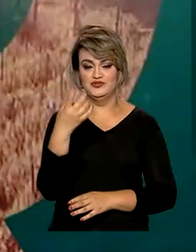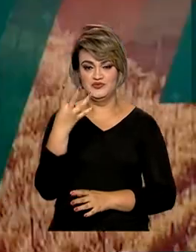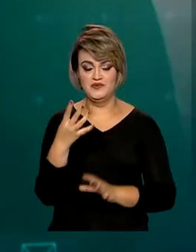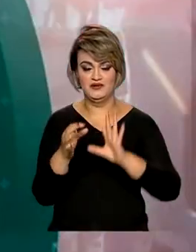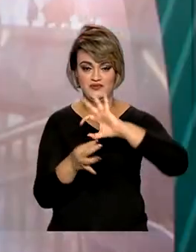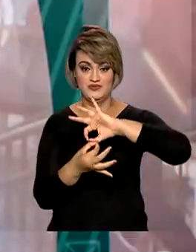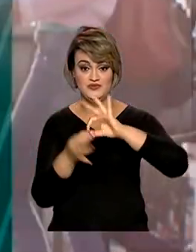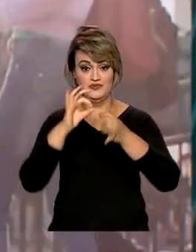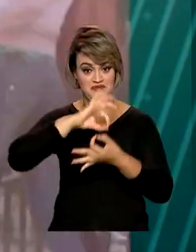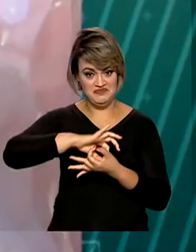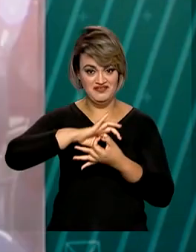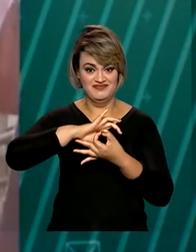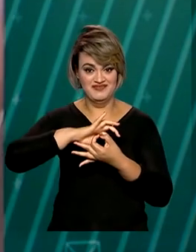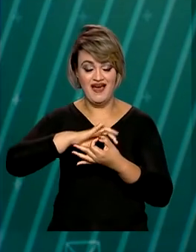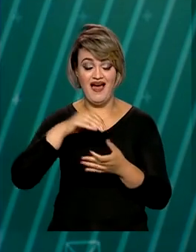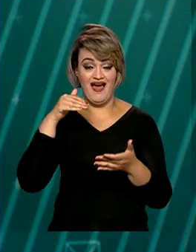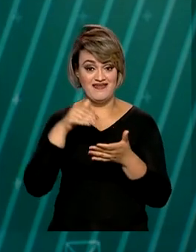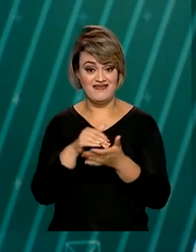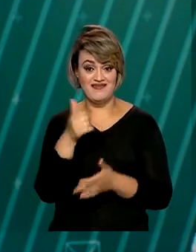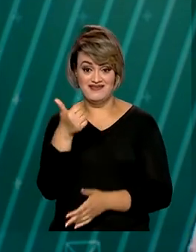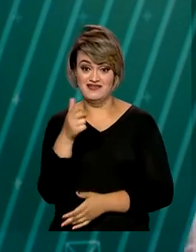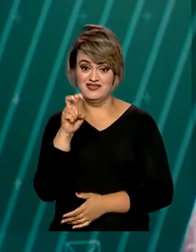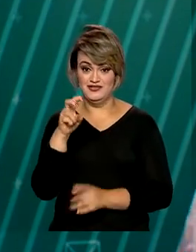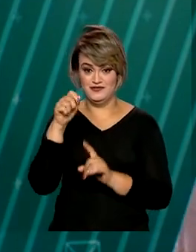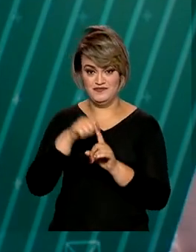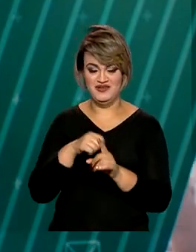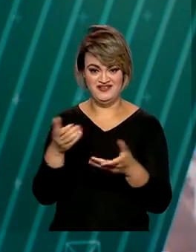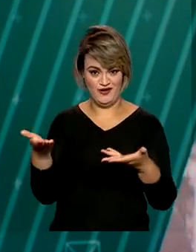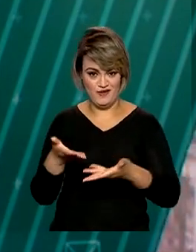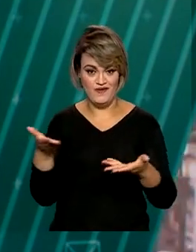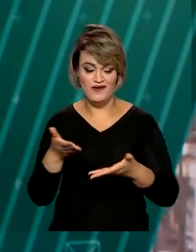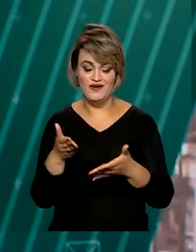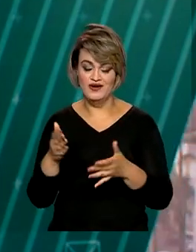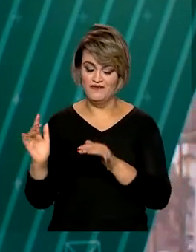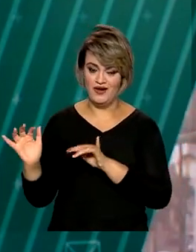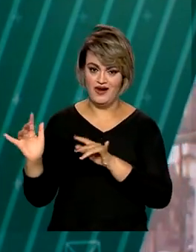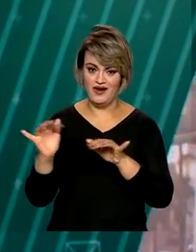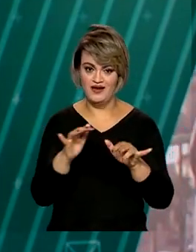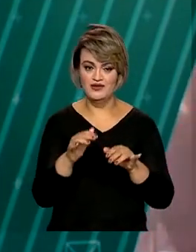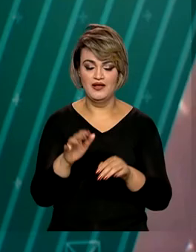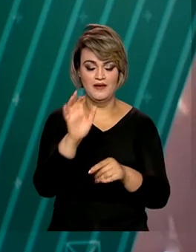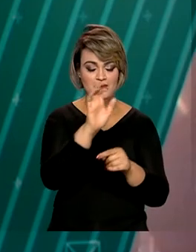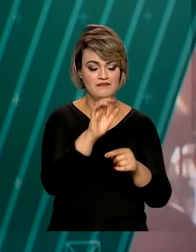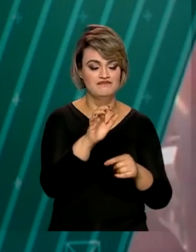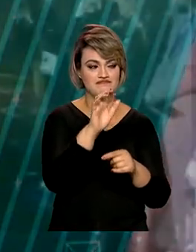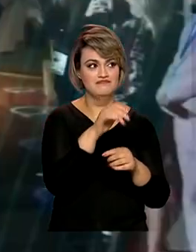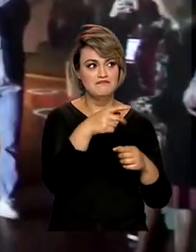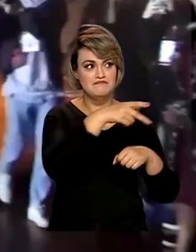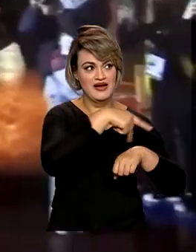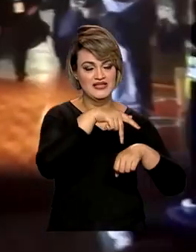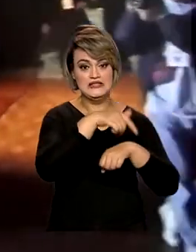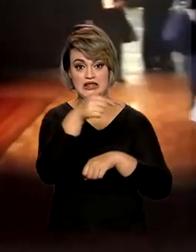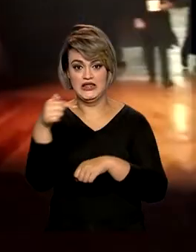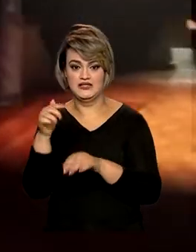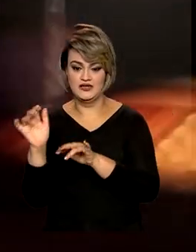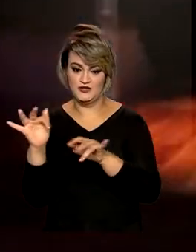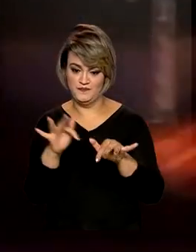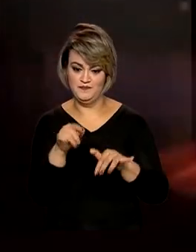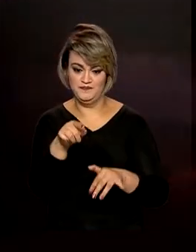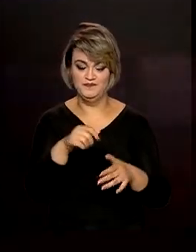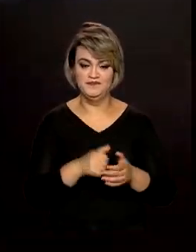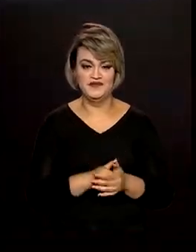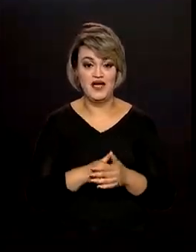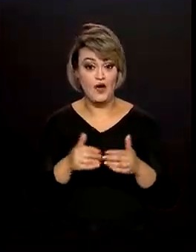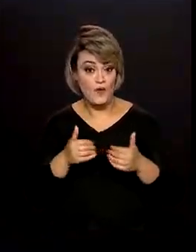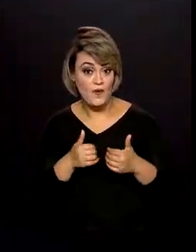Olimpíadas de Verão. Até 15 de maio, a competição reúne aqui no Brasil atletas de 77 países. A abertura do